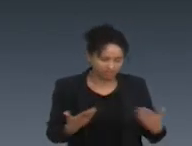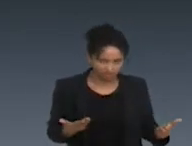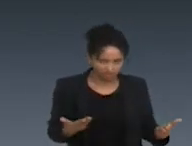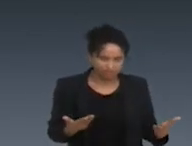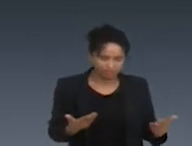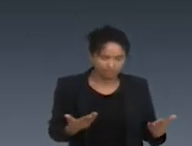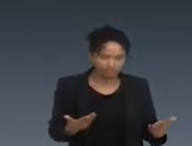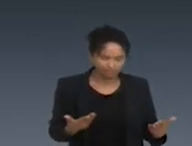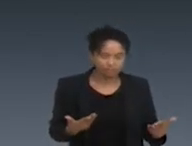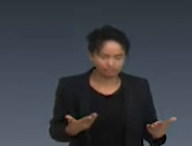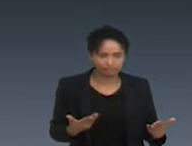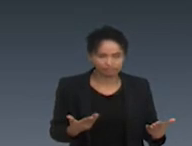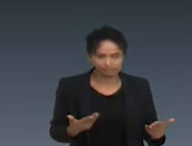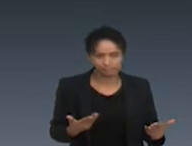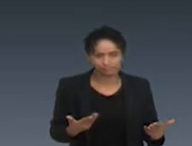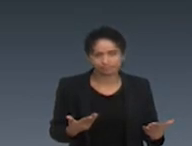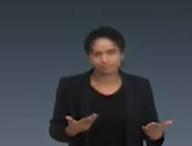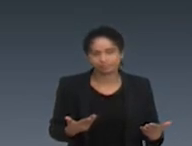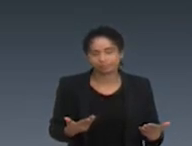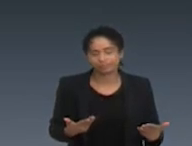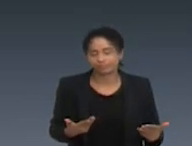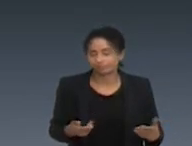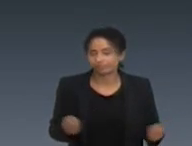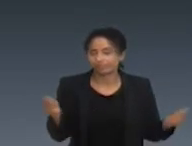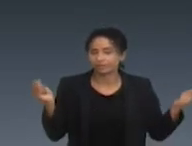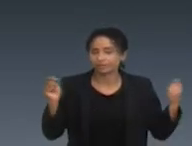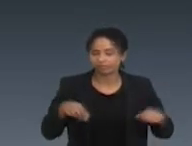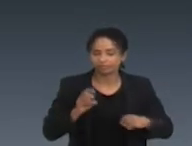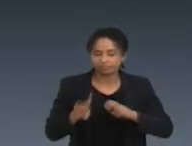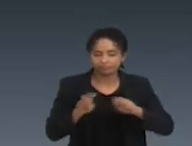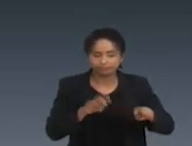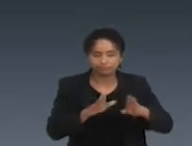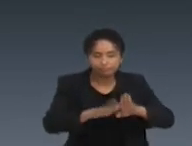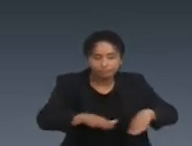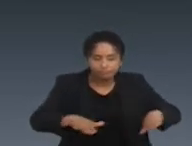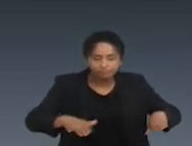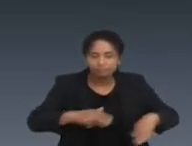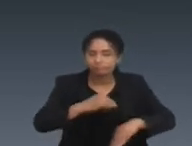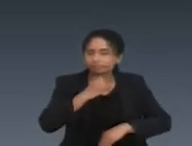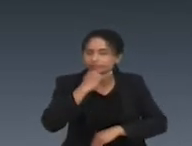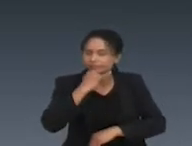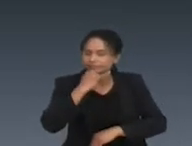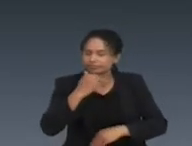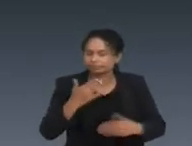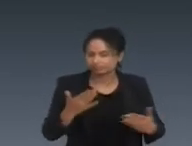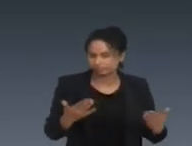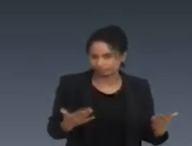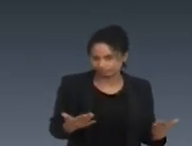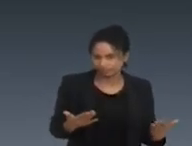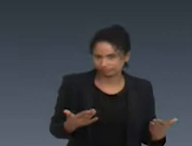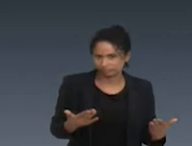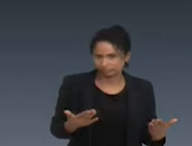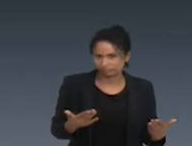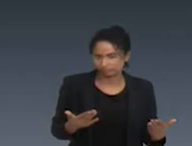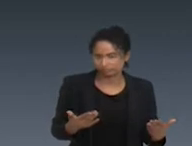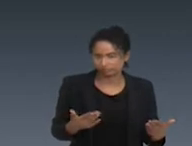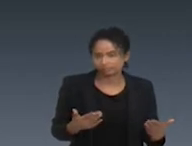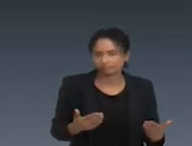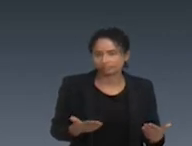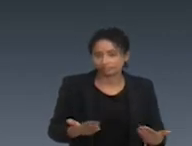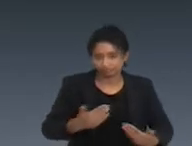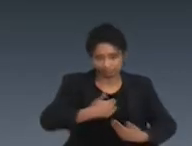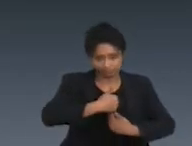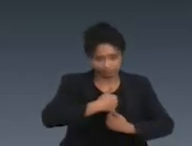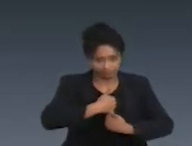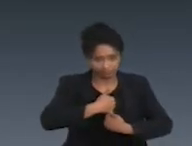questão na precocidade do diagnóstico, a gente já olhar para essas crianças. Por exemplo, você falou muito aqui na questão do TEA, o